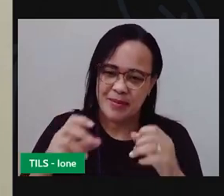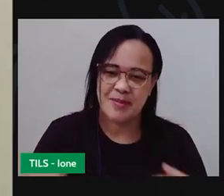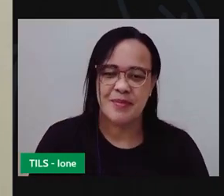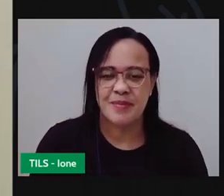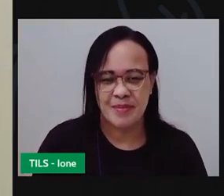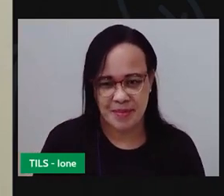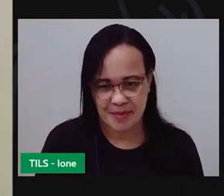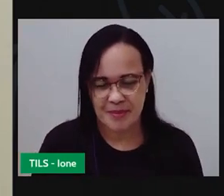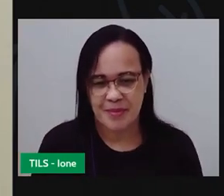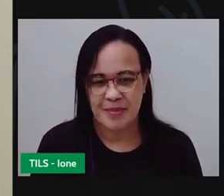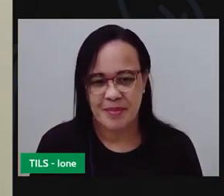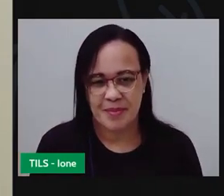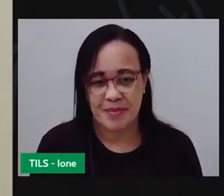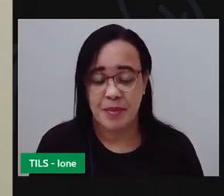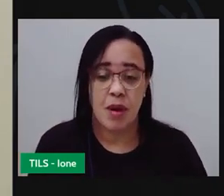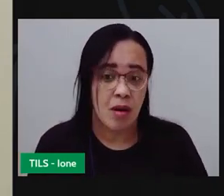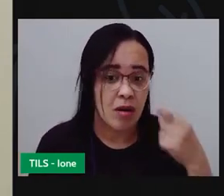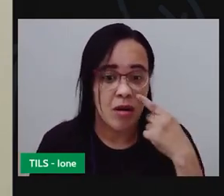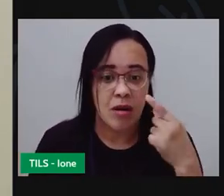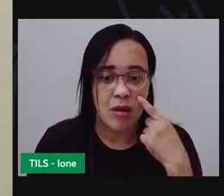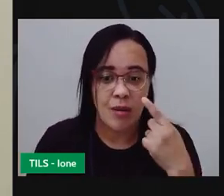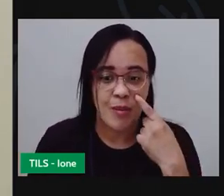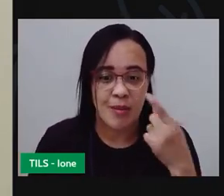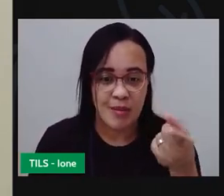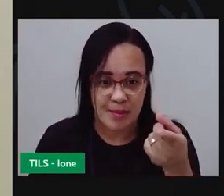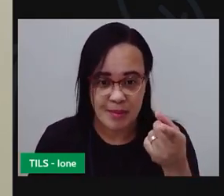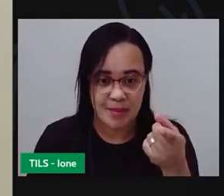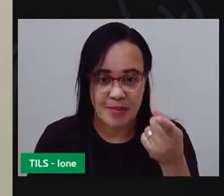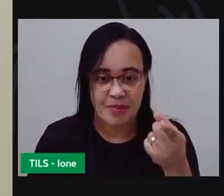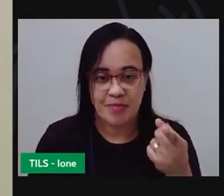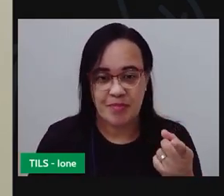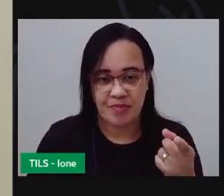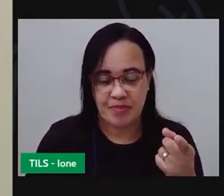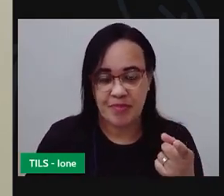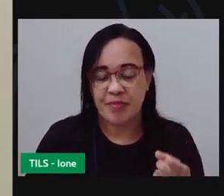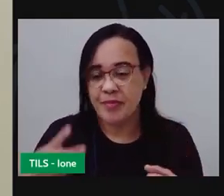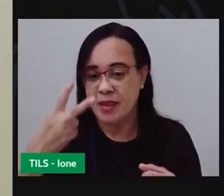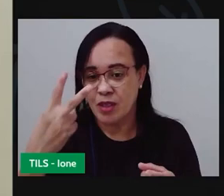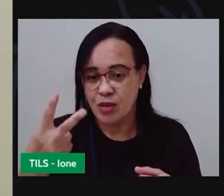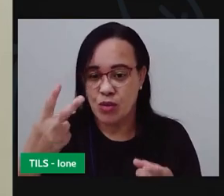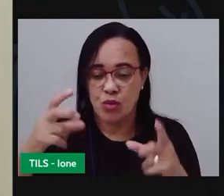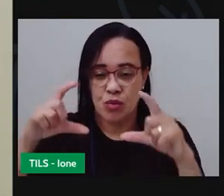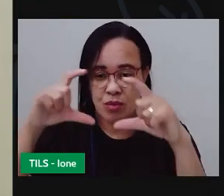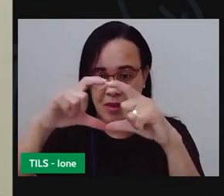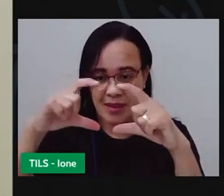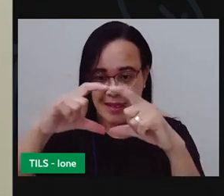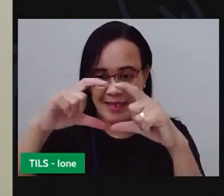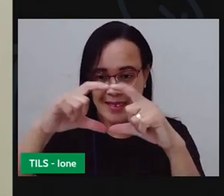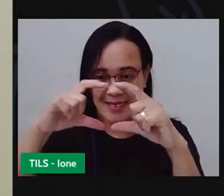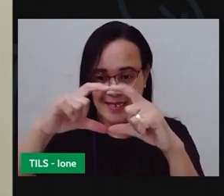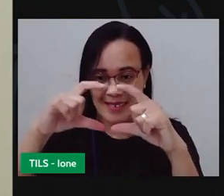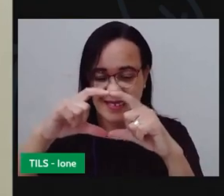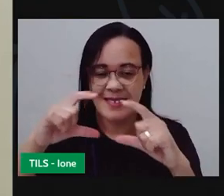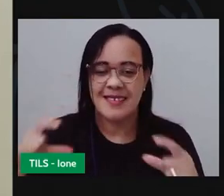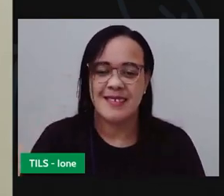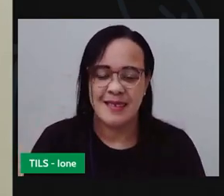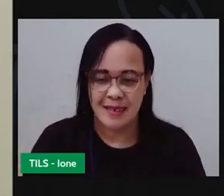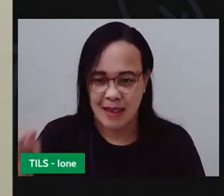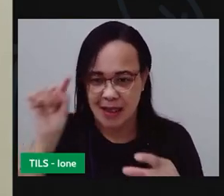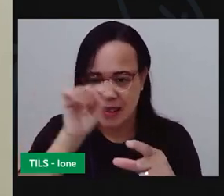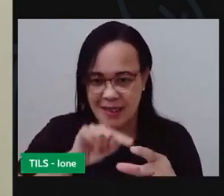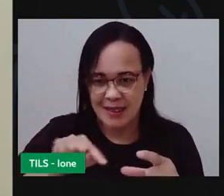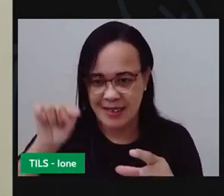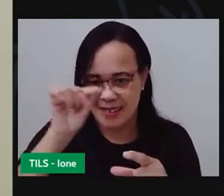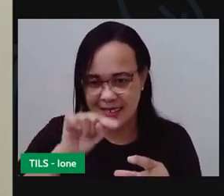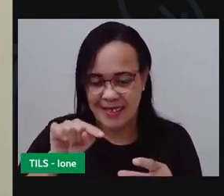observe seu vai ficar com duas argolas de um lado olha duas argolas de um lado